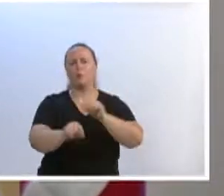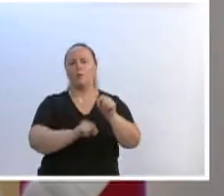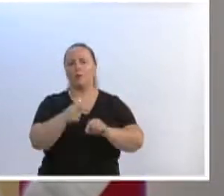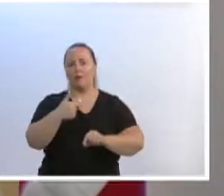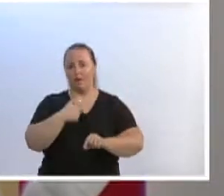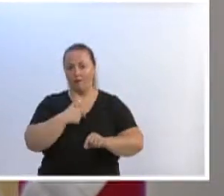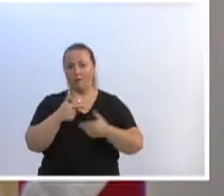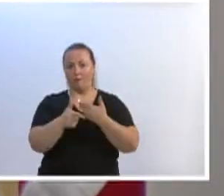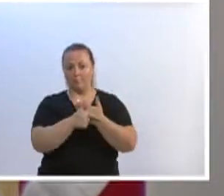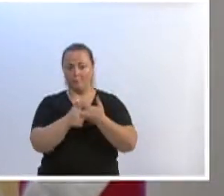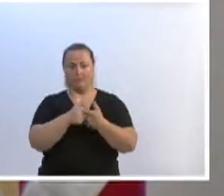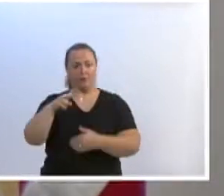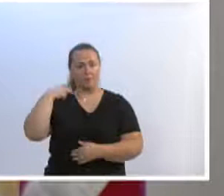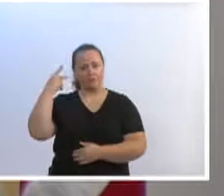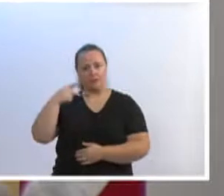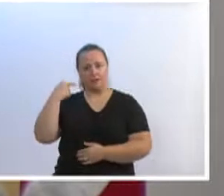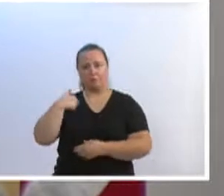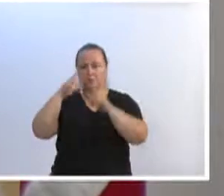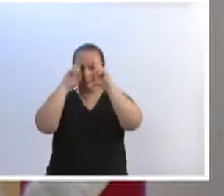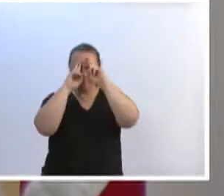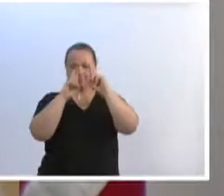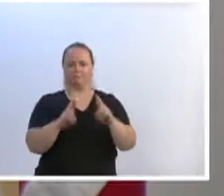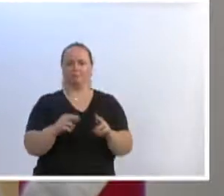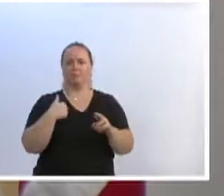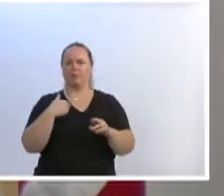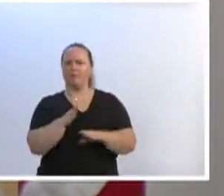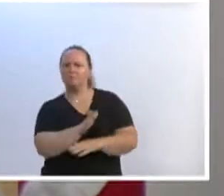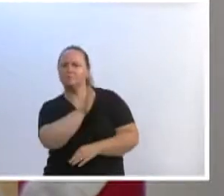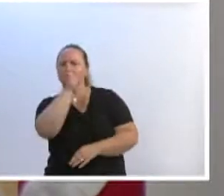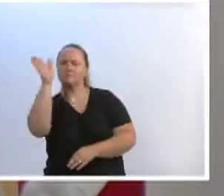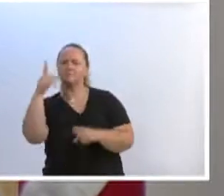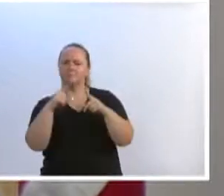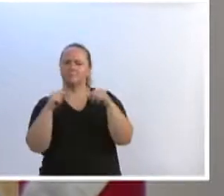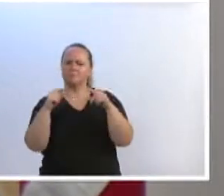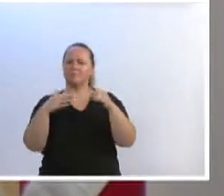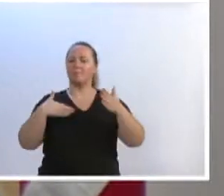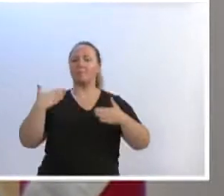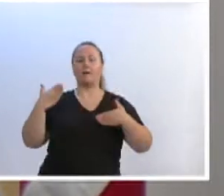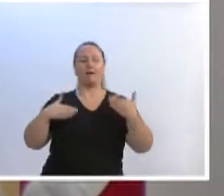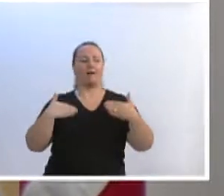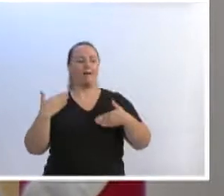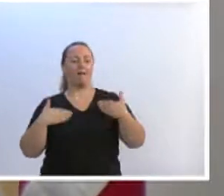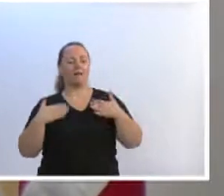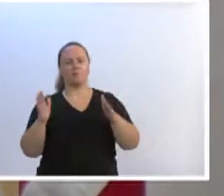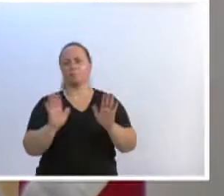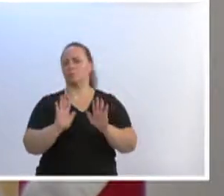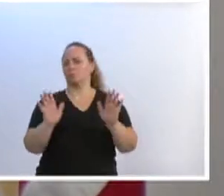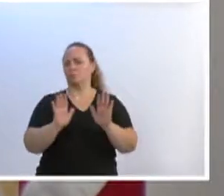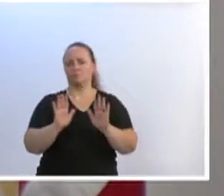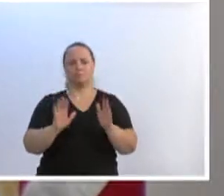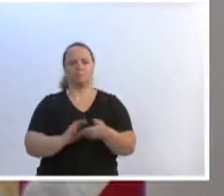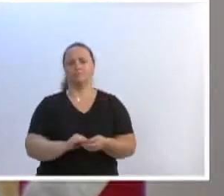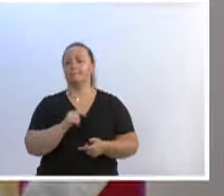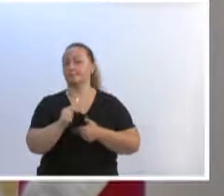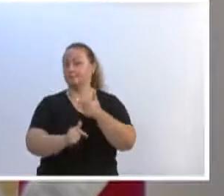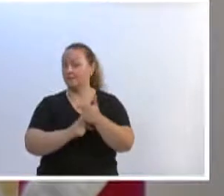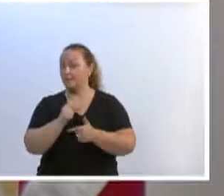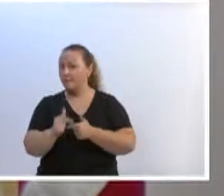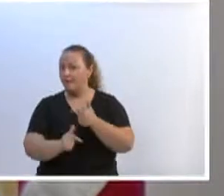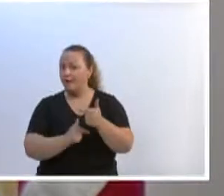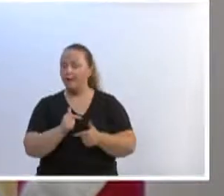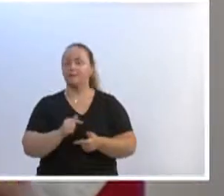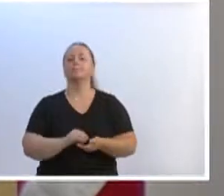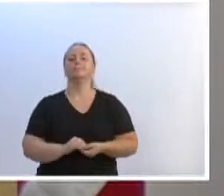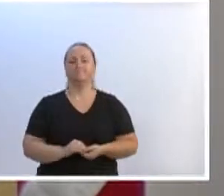minhas obrigações. Não fui para Brasília a passeio, fui a trabalho. Fiquei 19 horas acordado para tentar